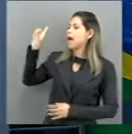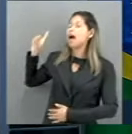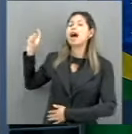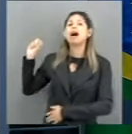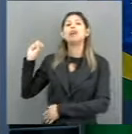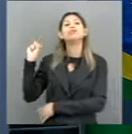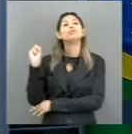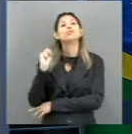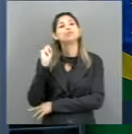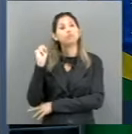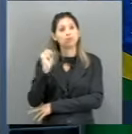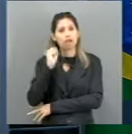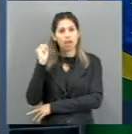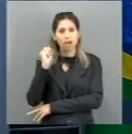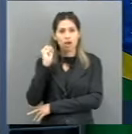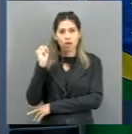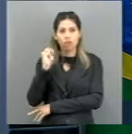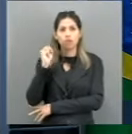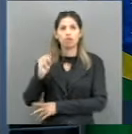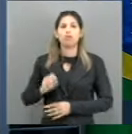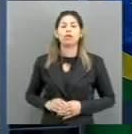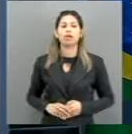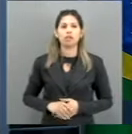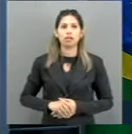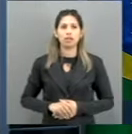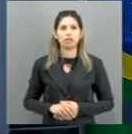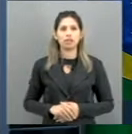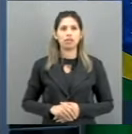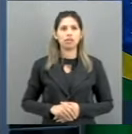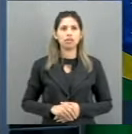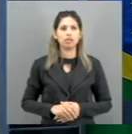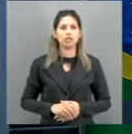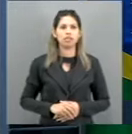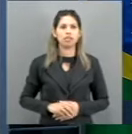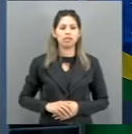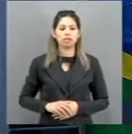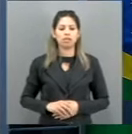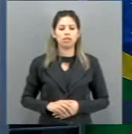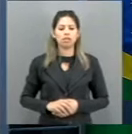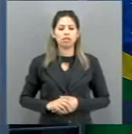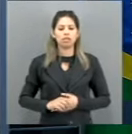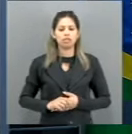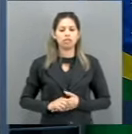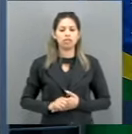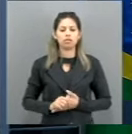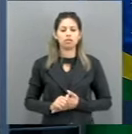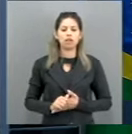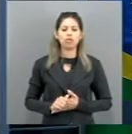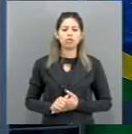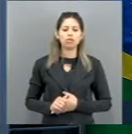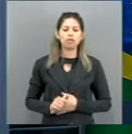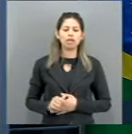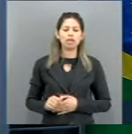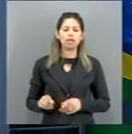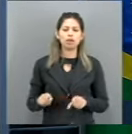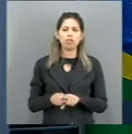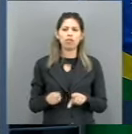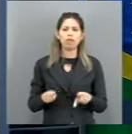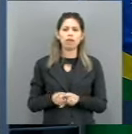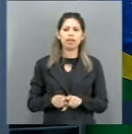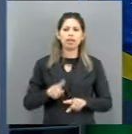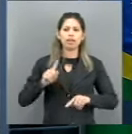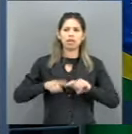pelas centrais sindicais, sociedade civil, e contou com a participação de